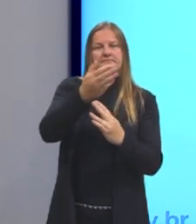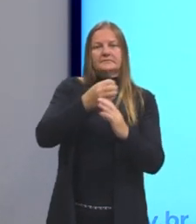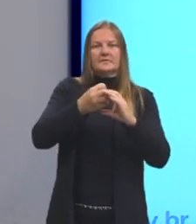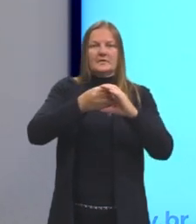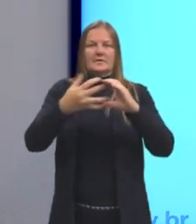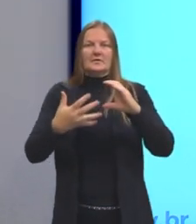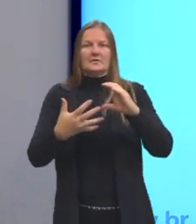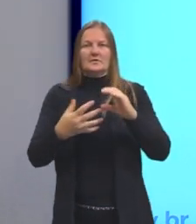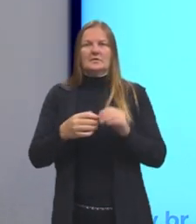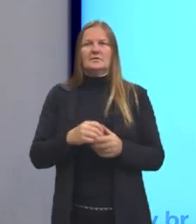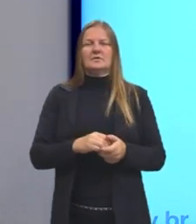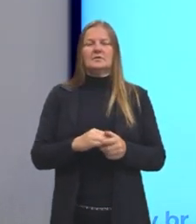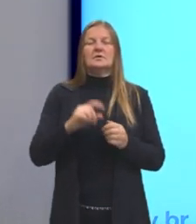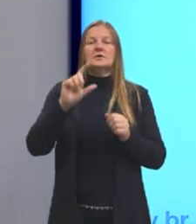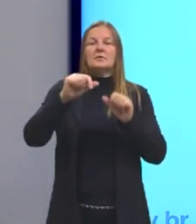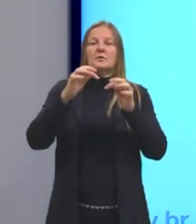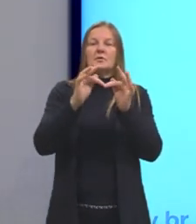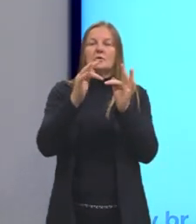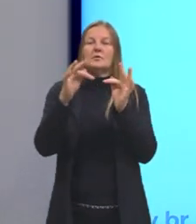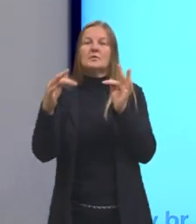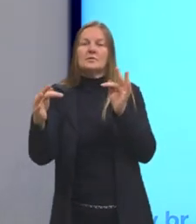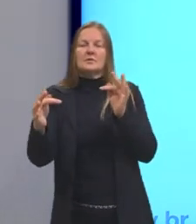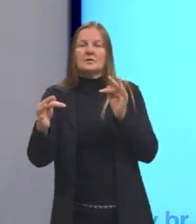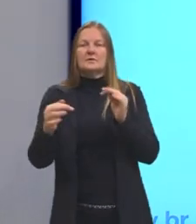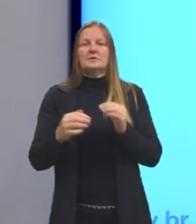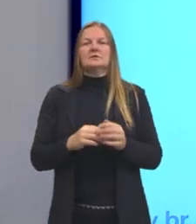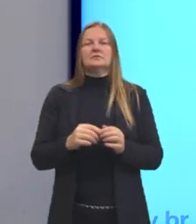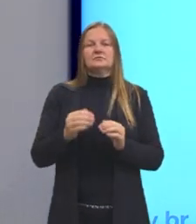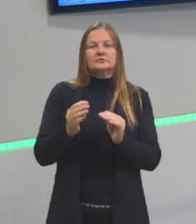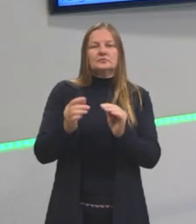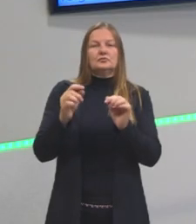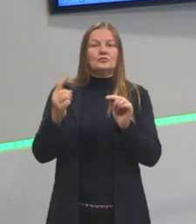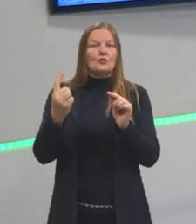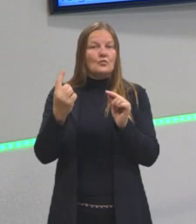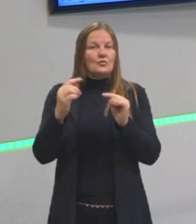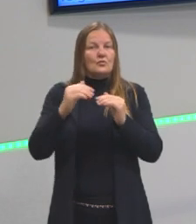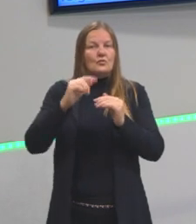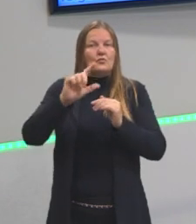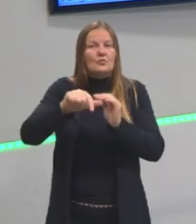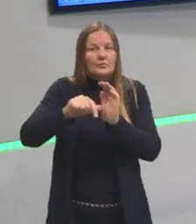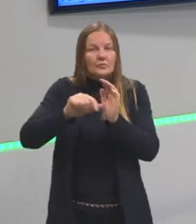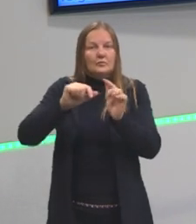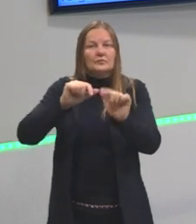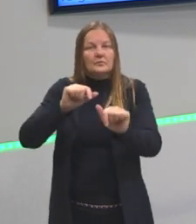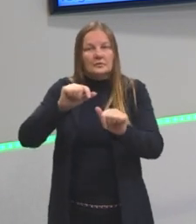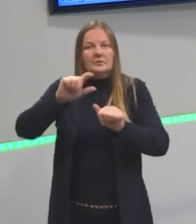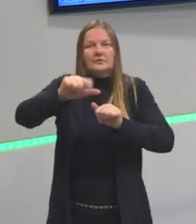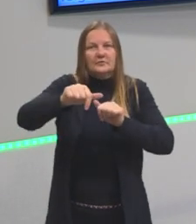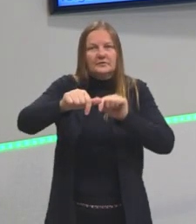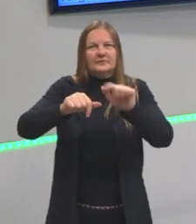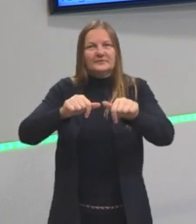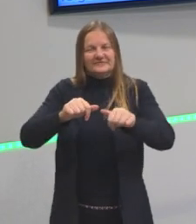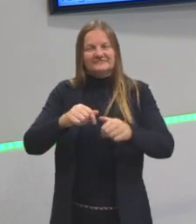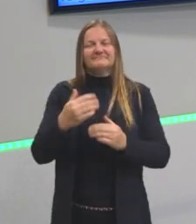quinhentistas e o arcadismo vai ser ante os princípios barrocos. Sempre uma e o que vem depois também vai continuar sendo assim.